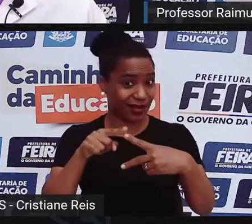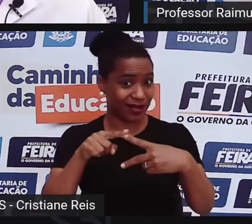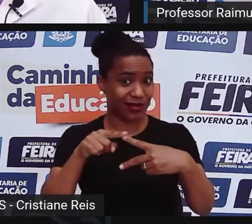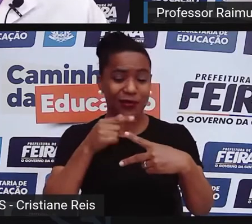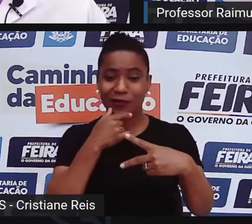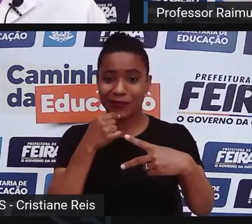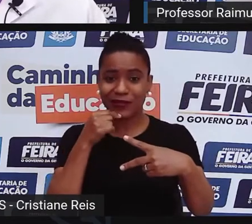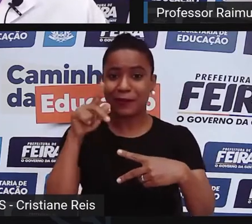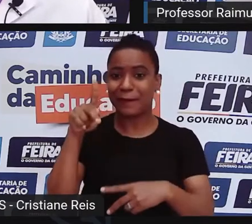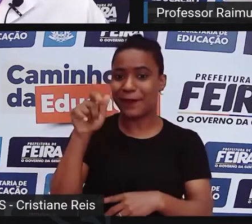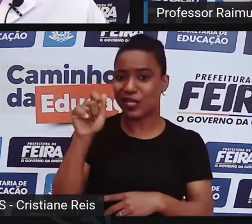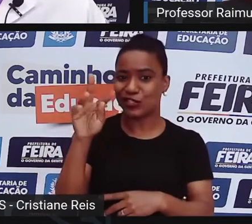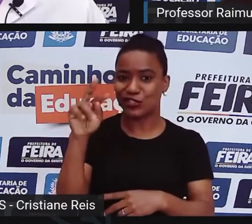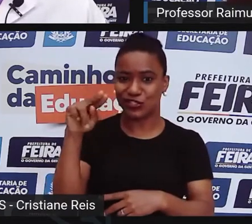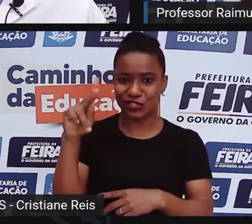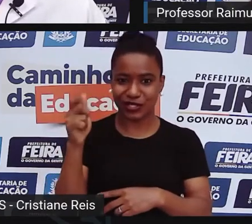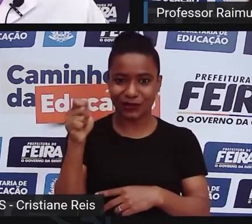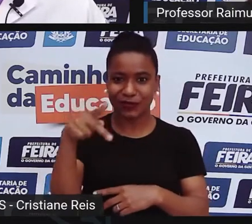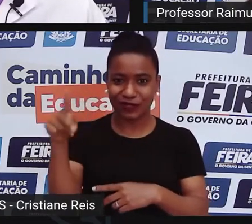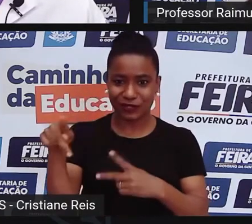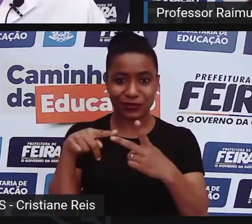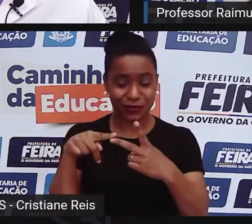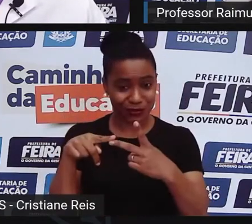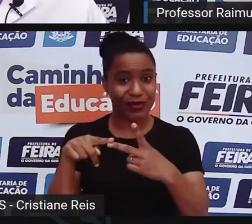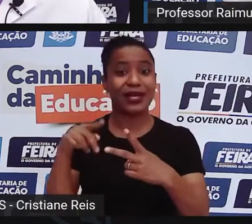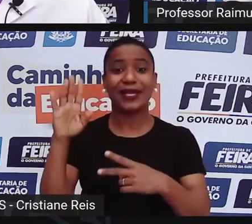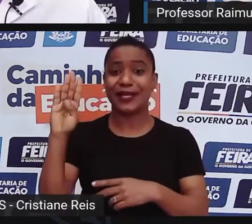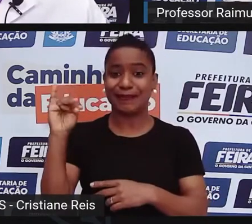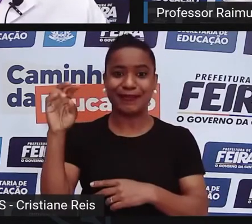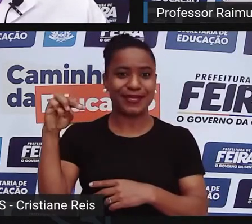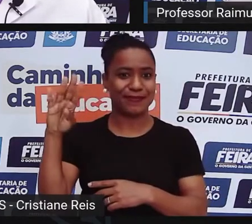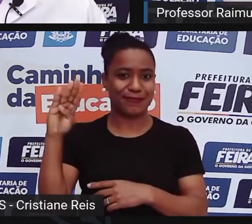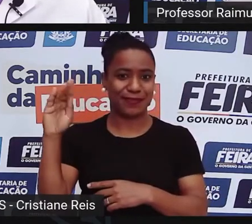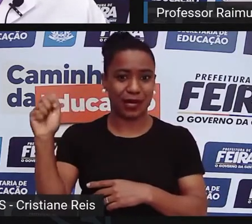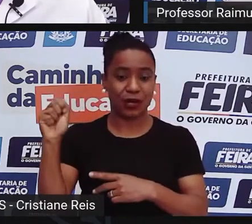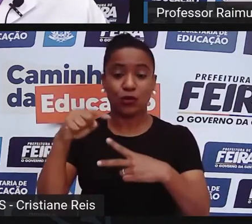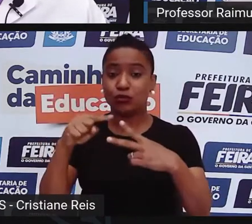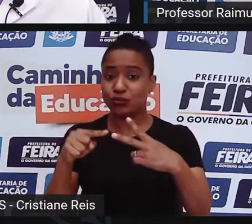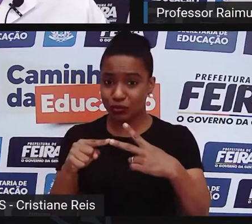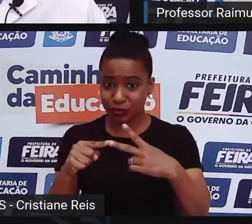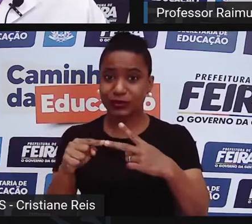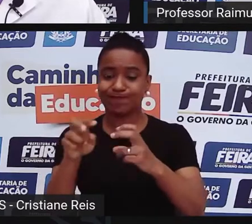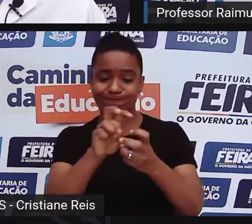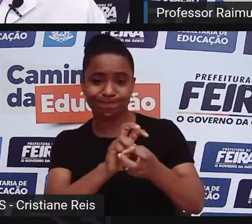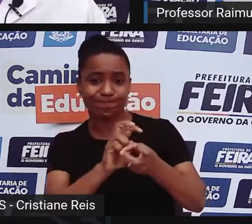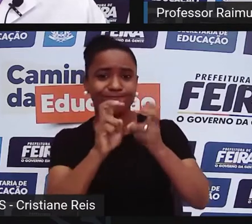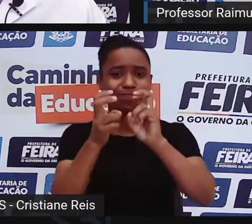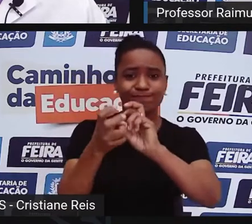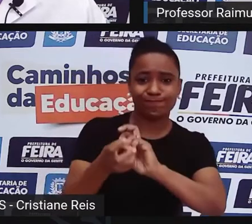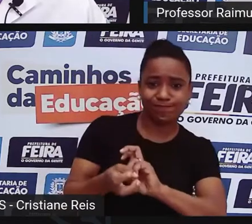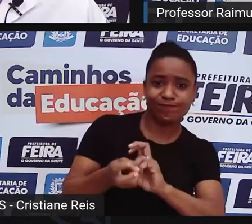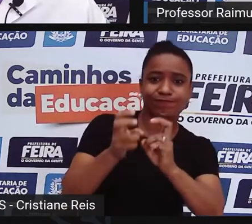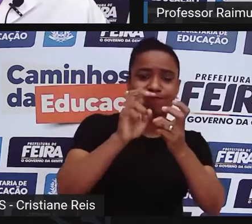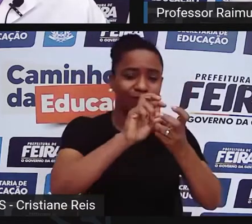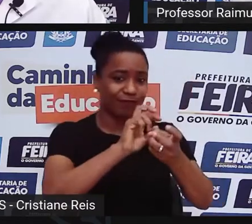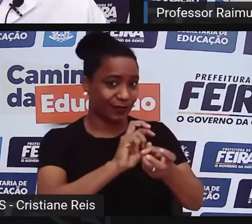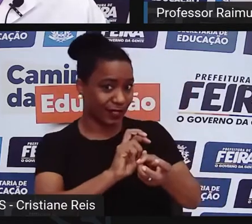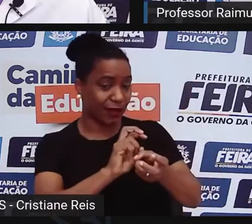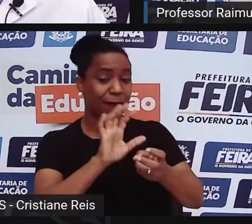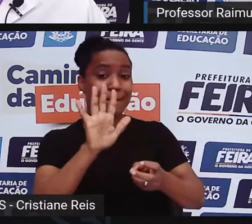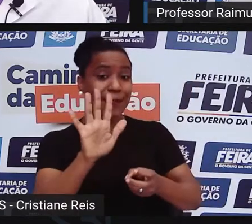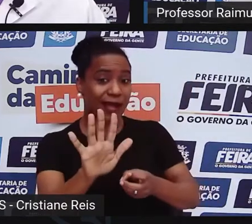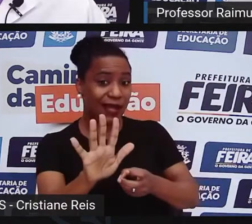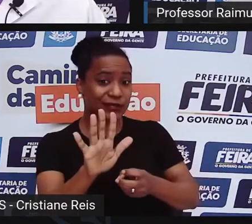definição da capoeira angola e a capoeira regional. Todo mundo praticava um tipo de capoeira, mas o mestre Bimba,